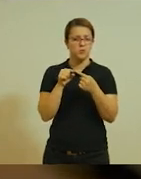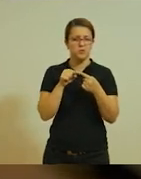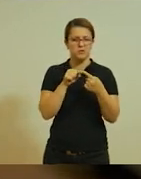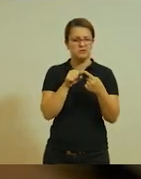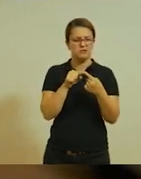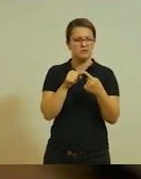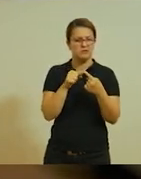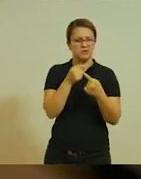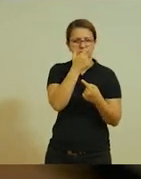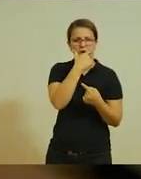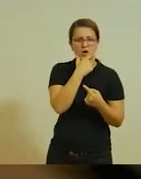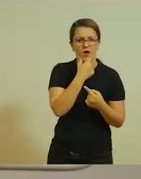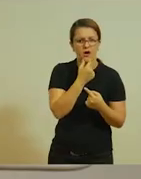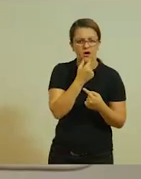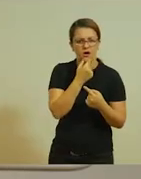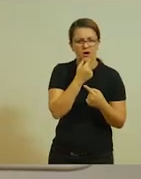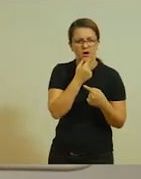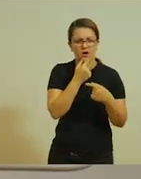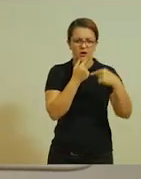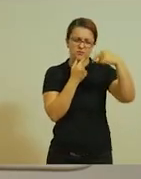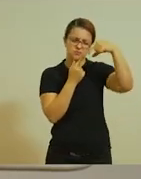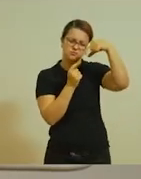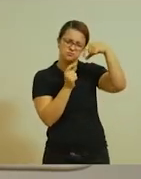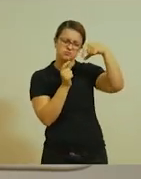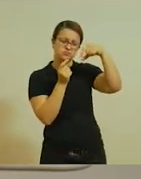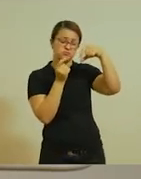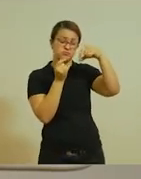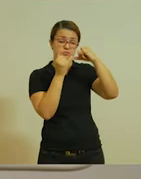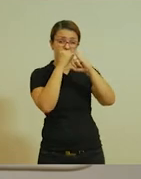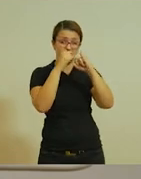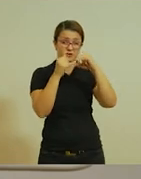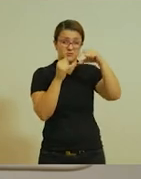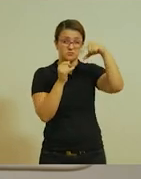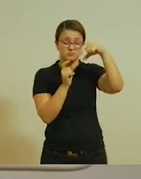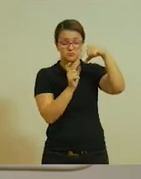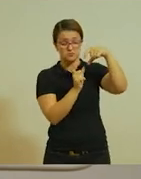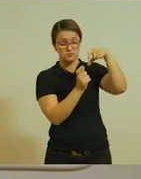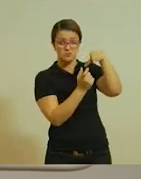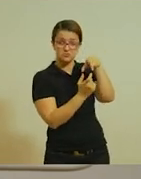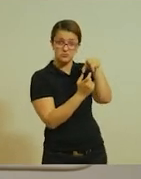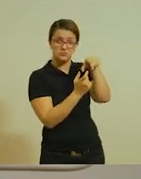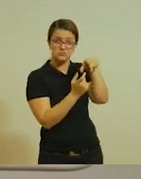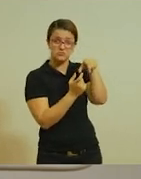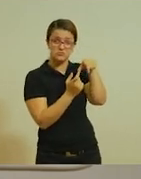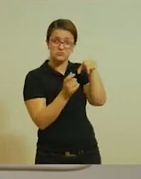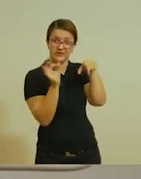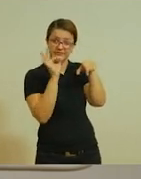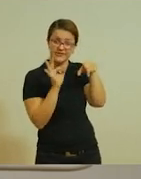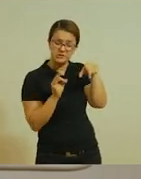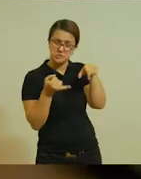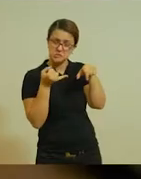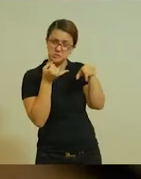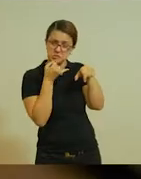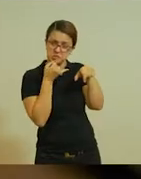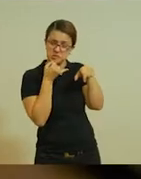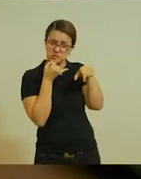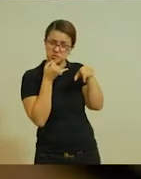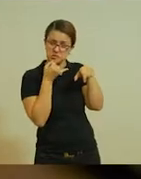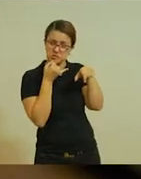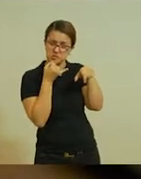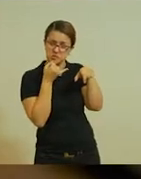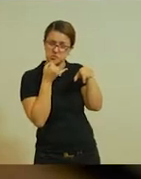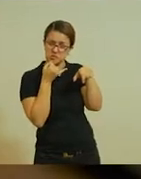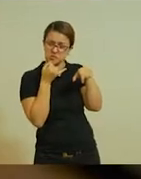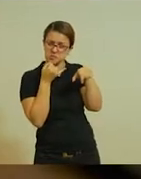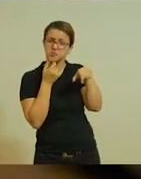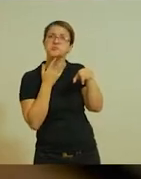que ficou? Será que essa carinha é de uma carinha feliz, uma carinha triste ou uma carinha de quem está com